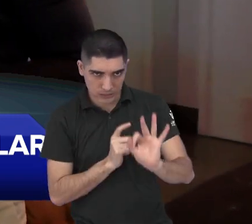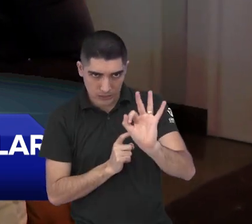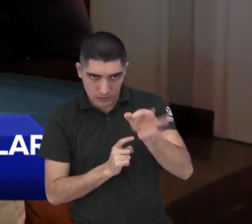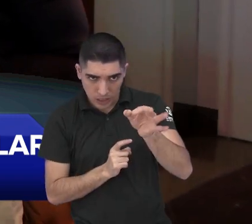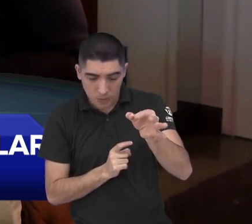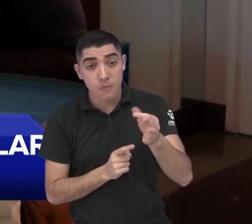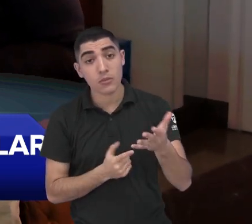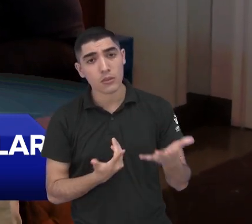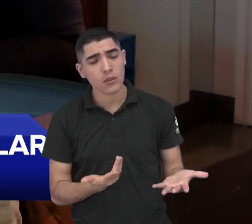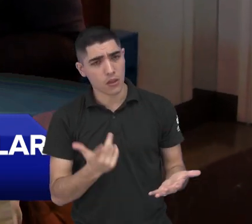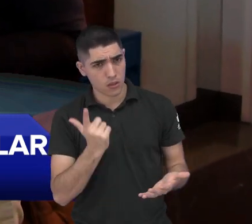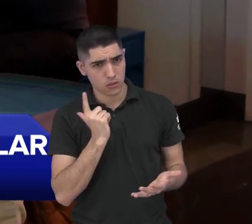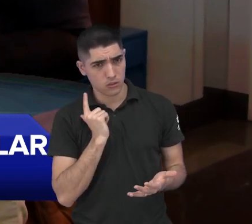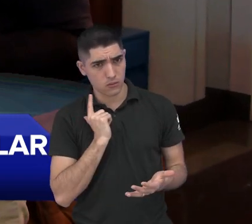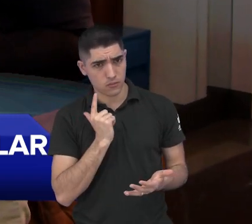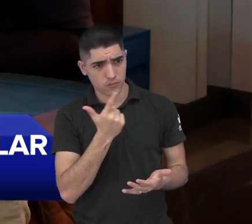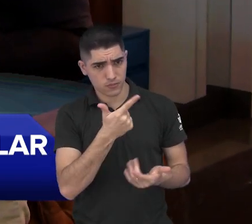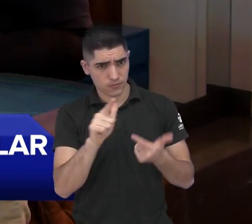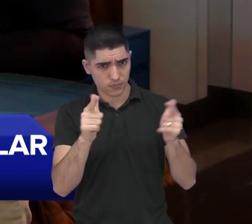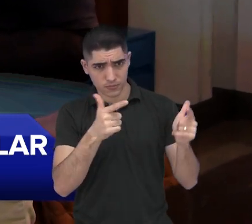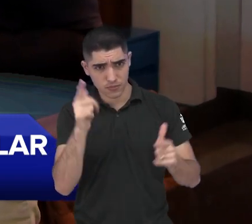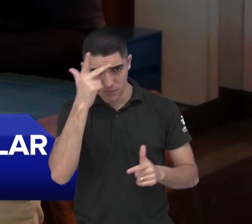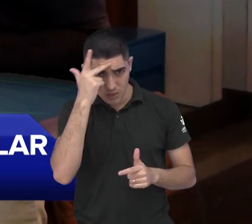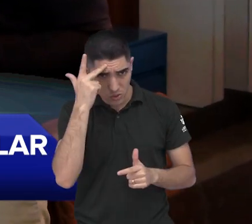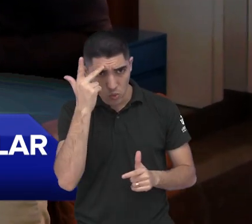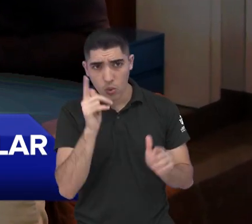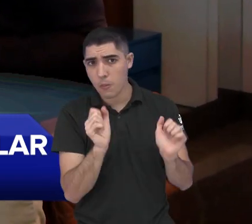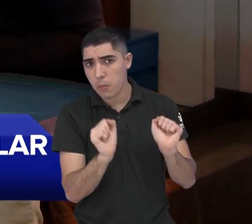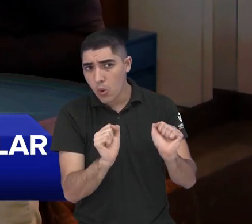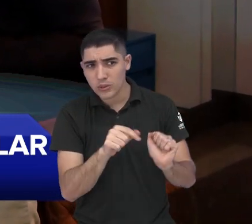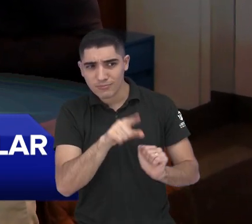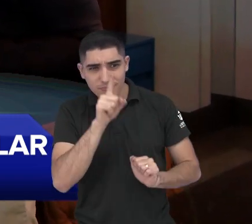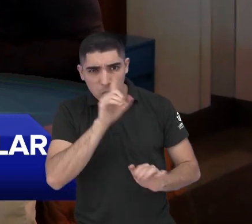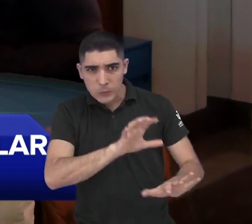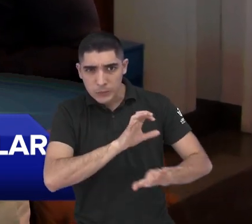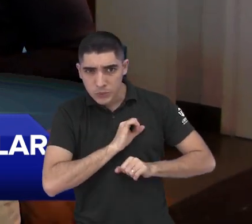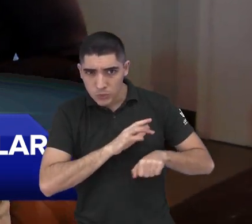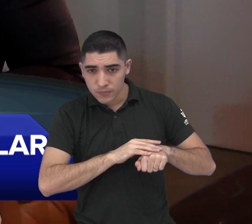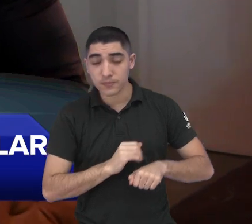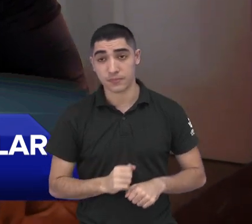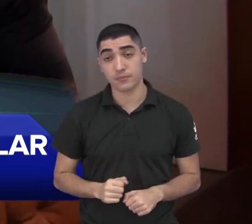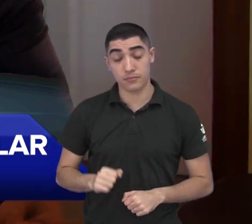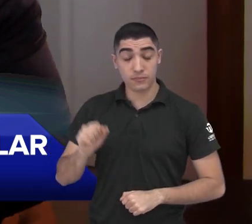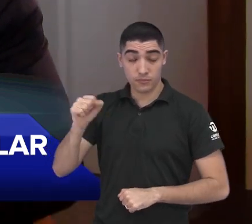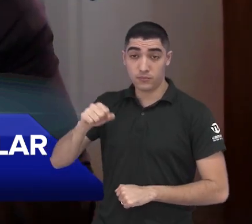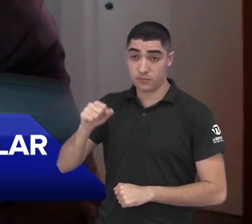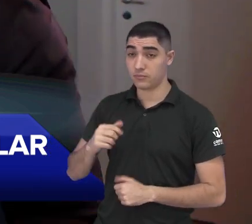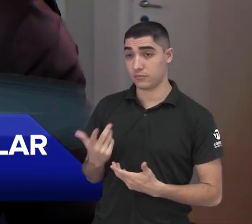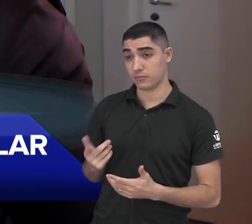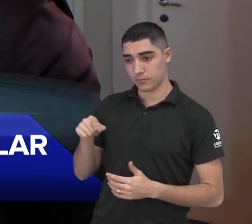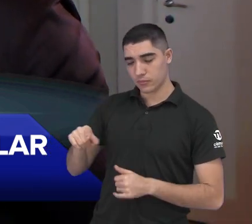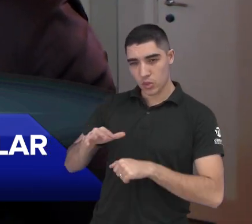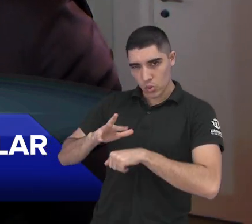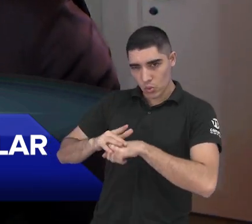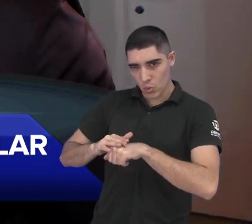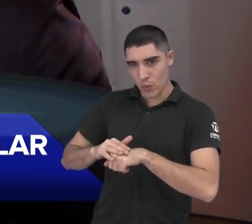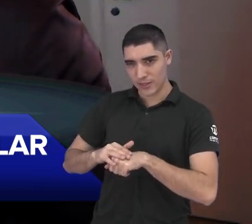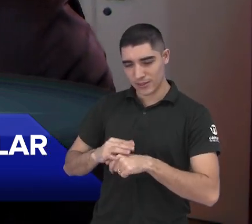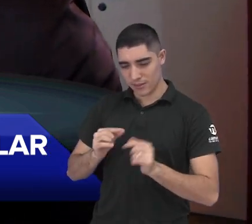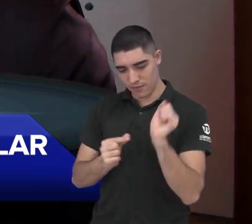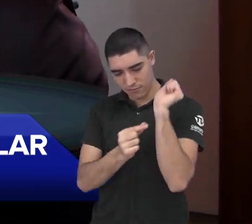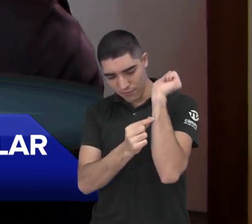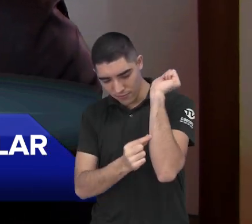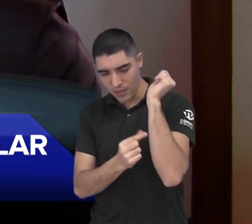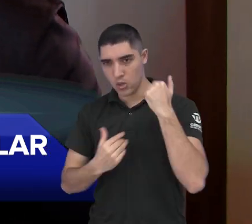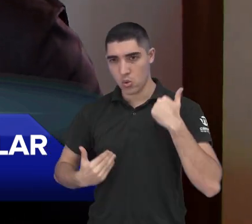risco, a gente pode colocar dessa forma. E tem outras pessoas que também fazem parte desse grupo? Sim. Algumas doenças vasculares, elas estão